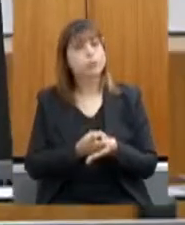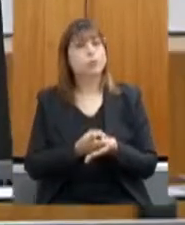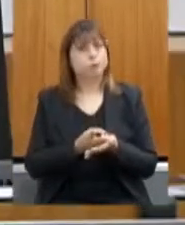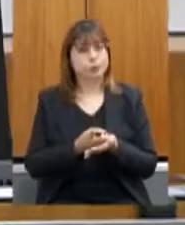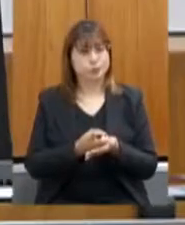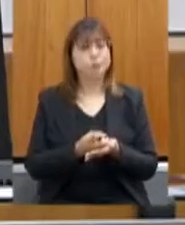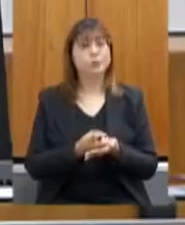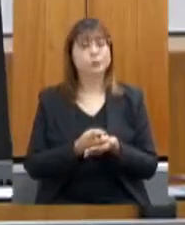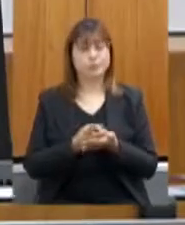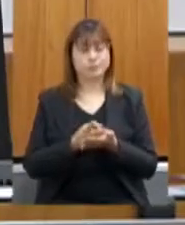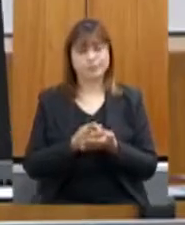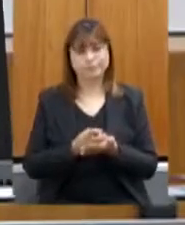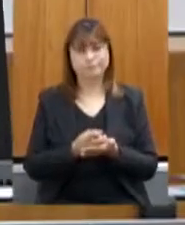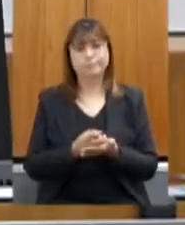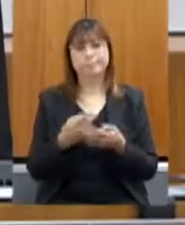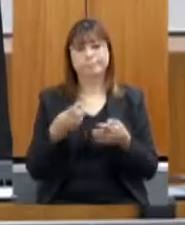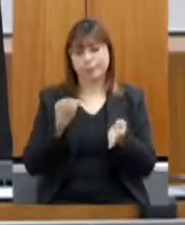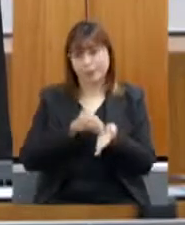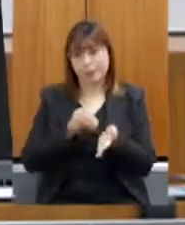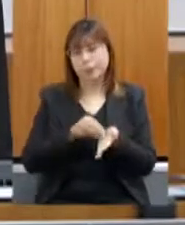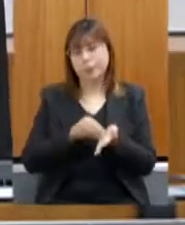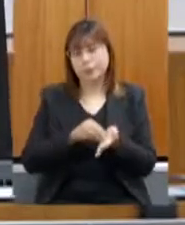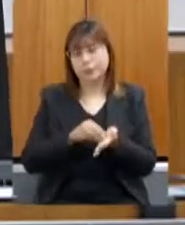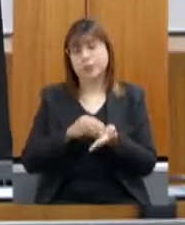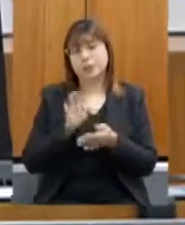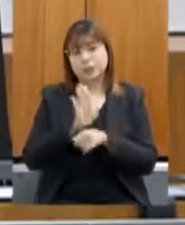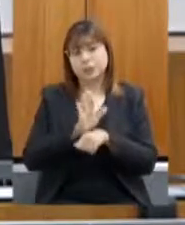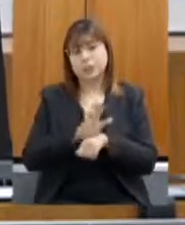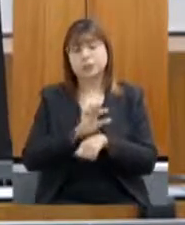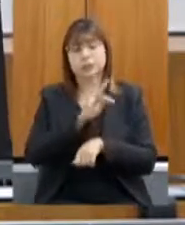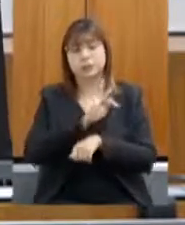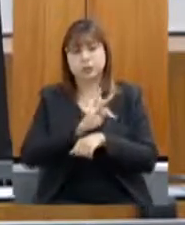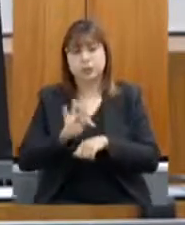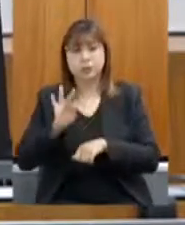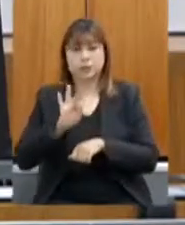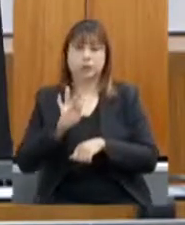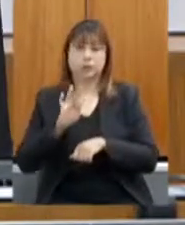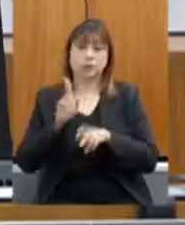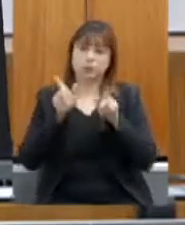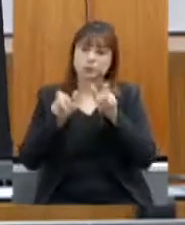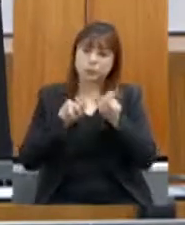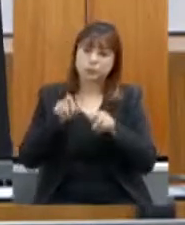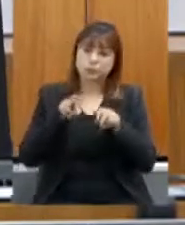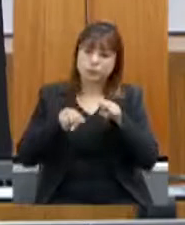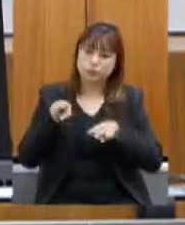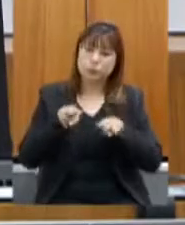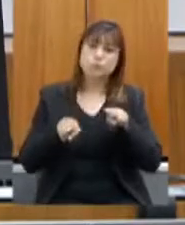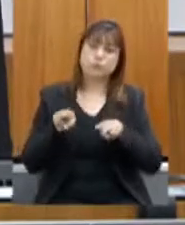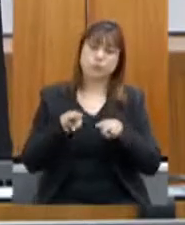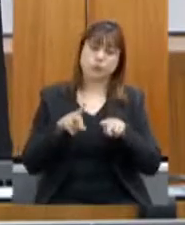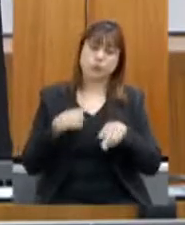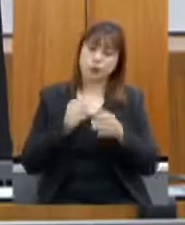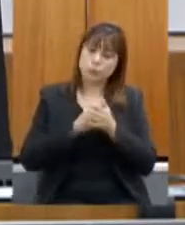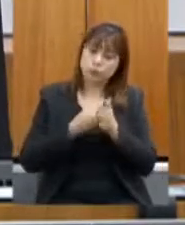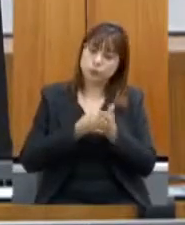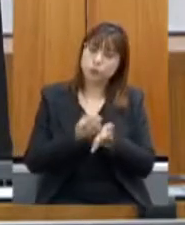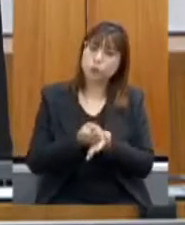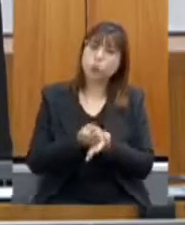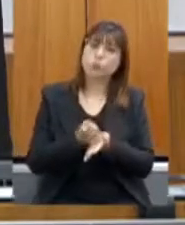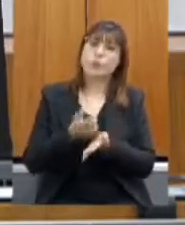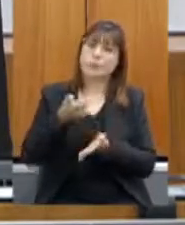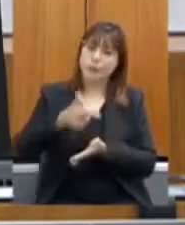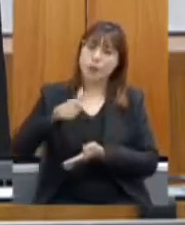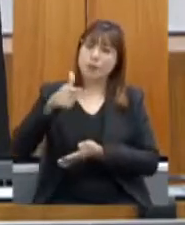demanda de assistentes técnicos na EMATER. E para os próximos anos vamos continuar lutando para que mais